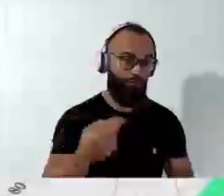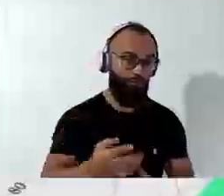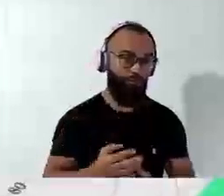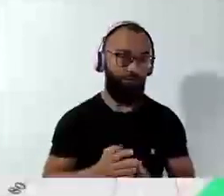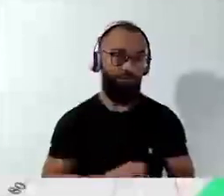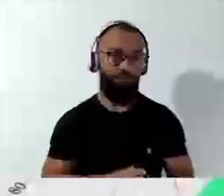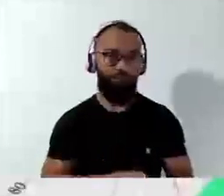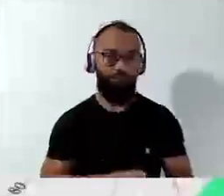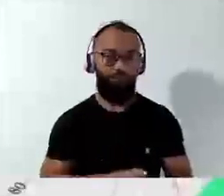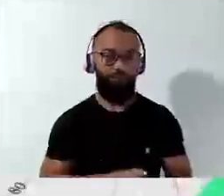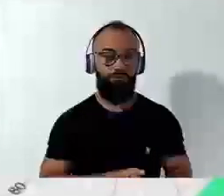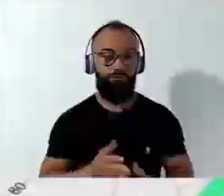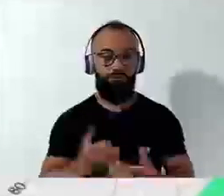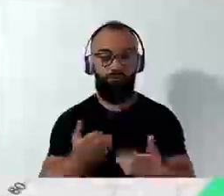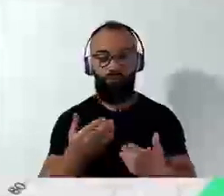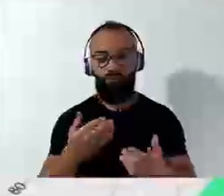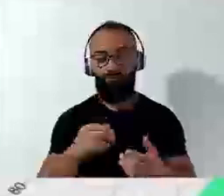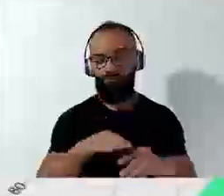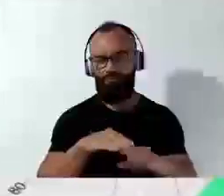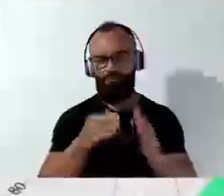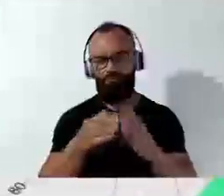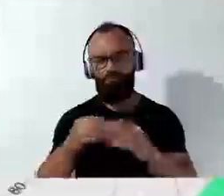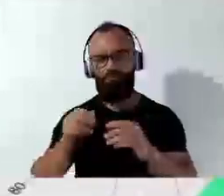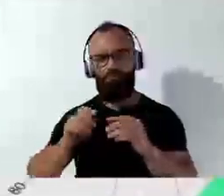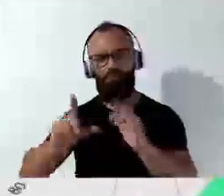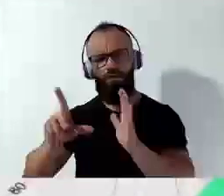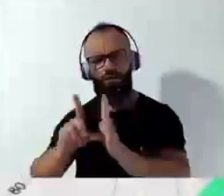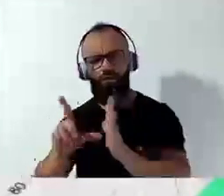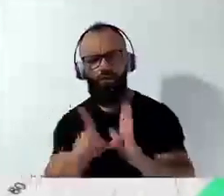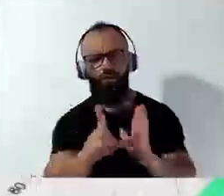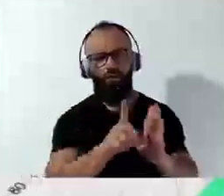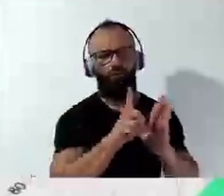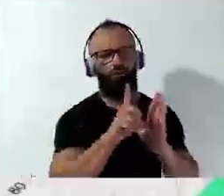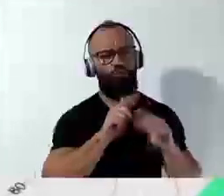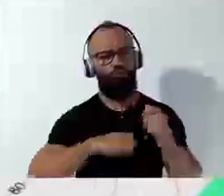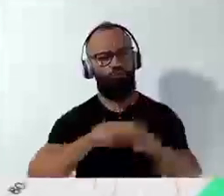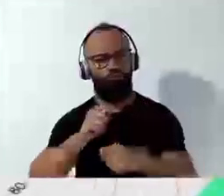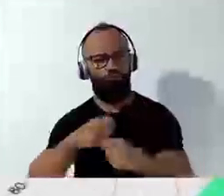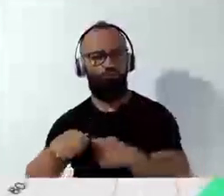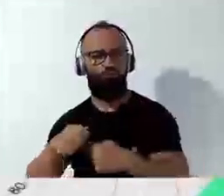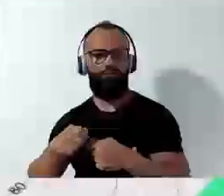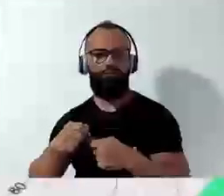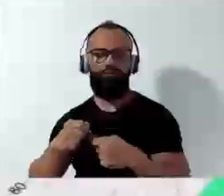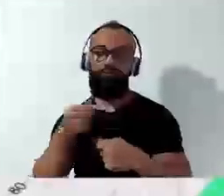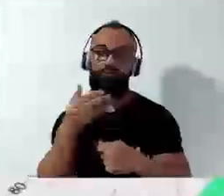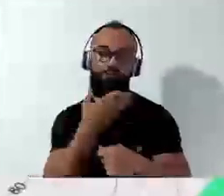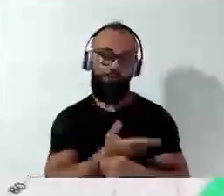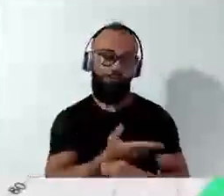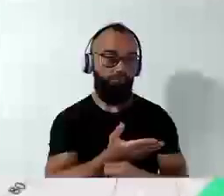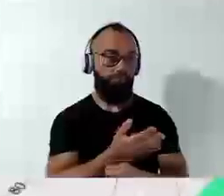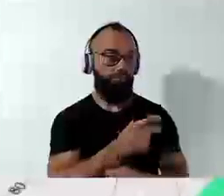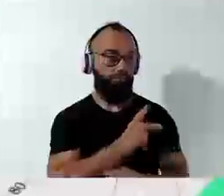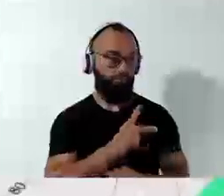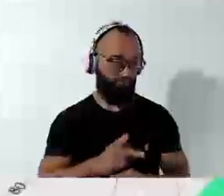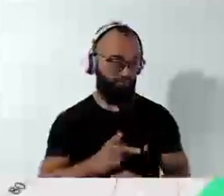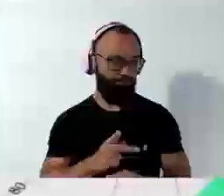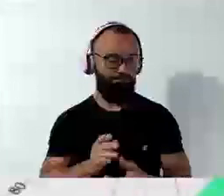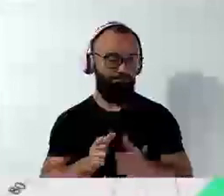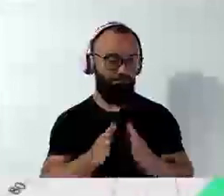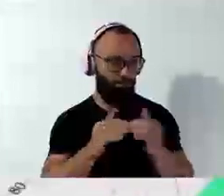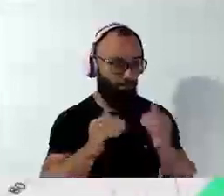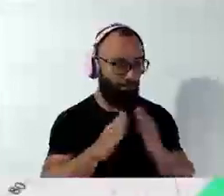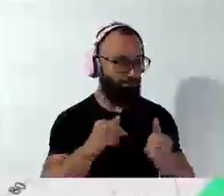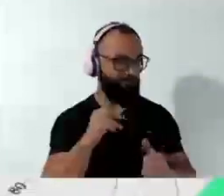Socava, dentro de Socava de Fora, dos comerciantes, que o senhor peça imediatamente que,